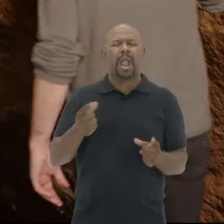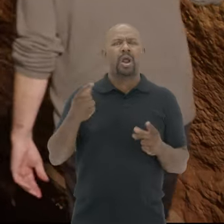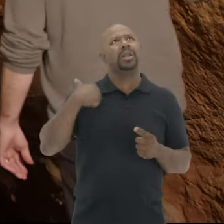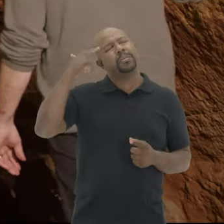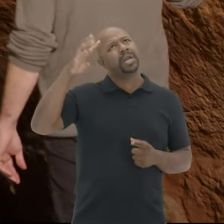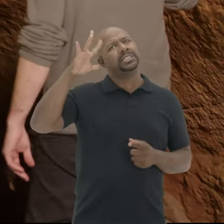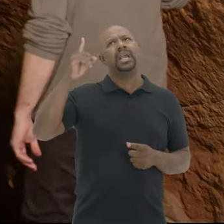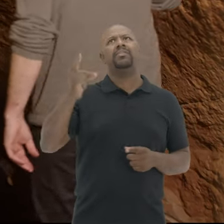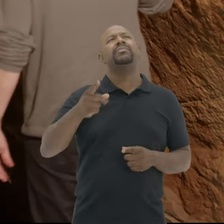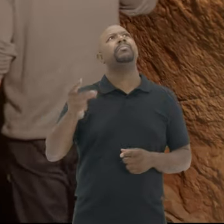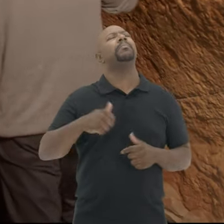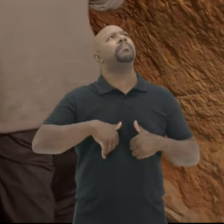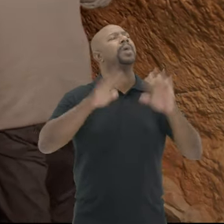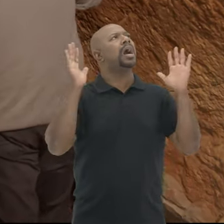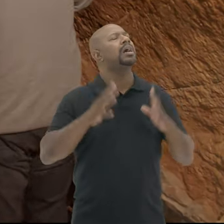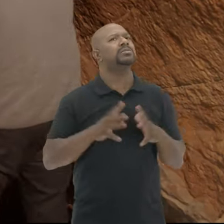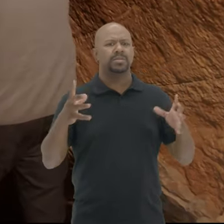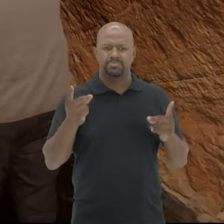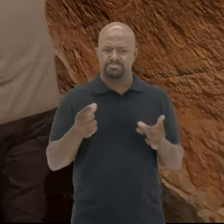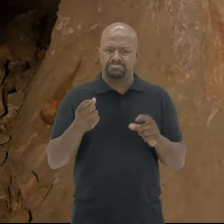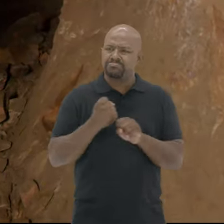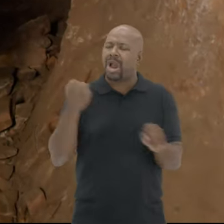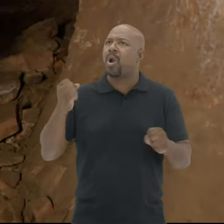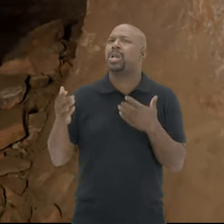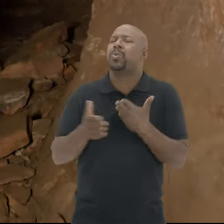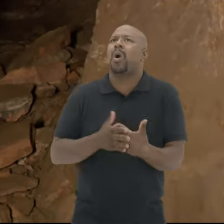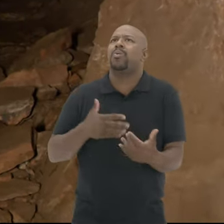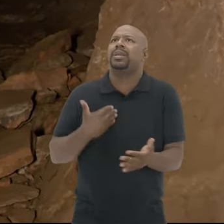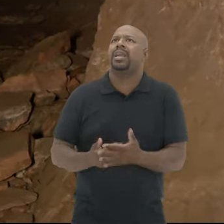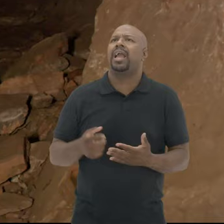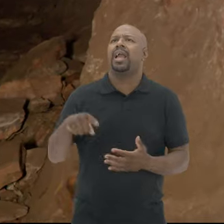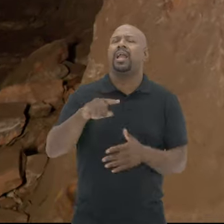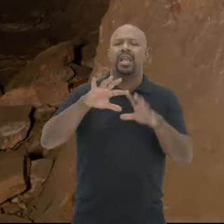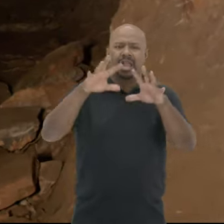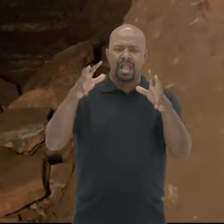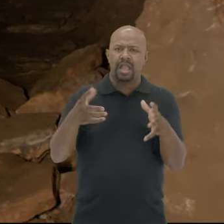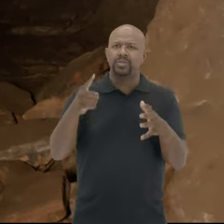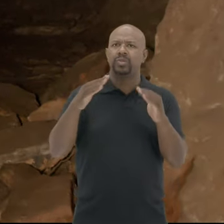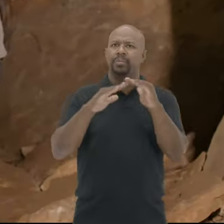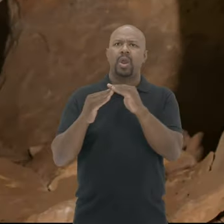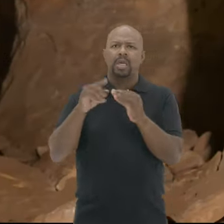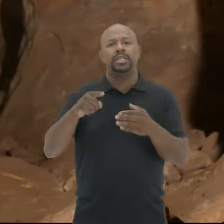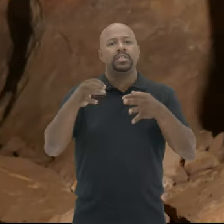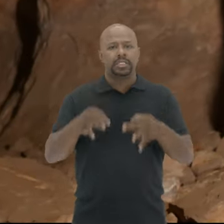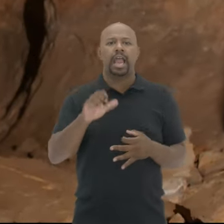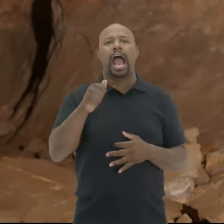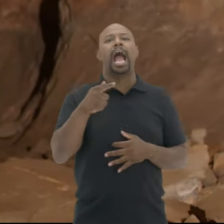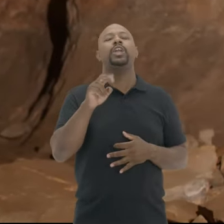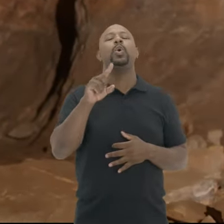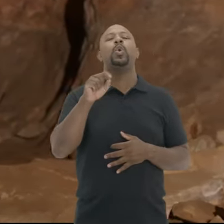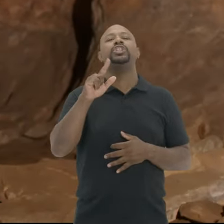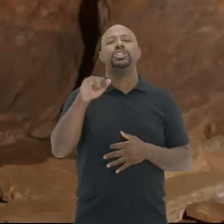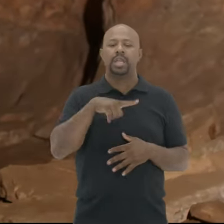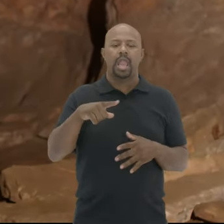maior Que eu imaginava Realmente muito maior Que qualquer abrigo Sobre rocha Que é assim que a gente Define na